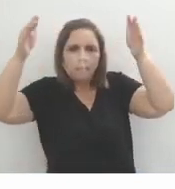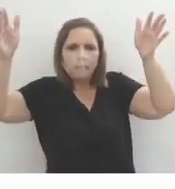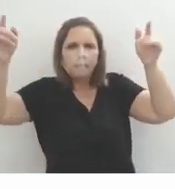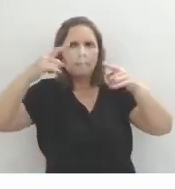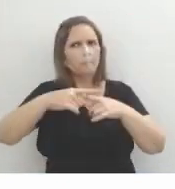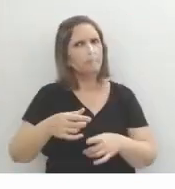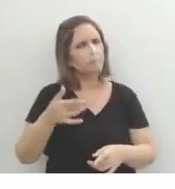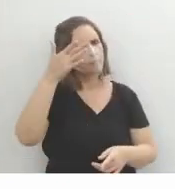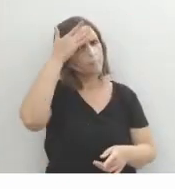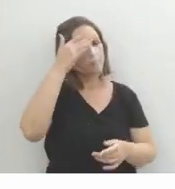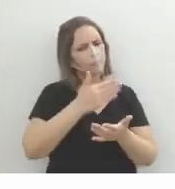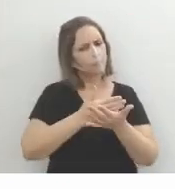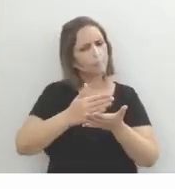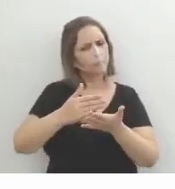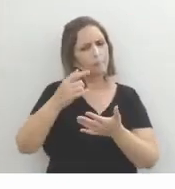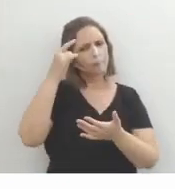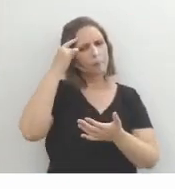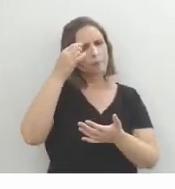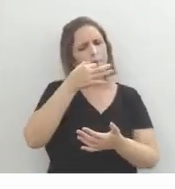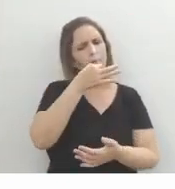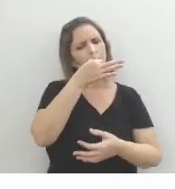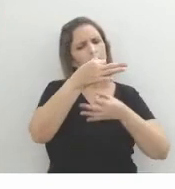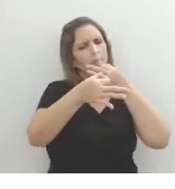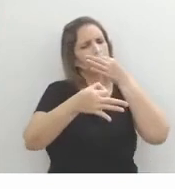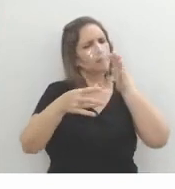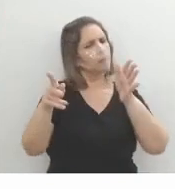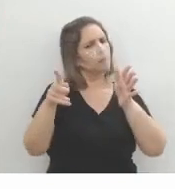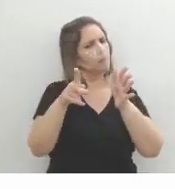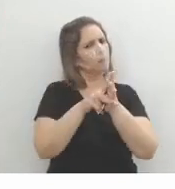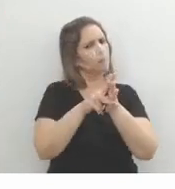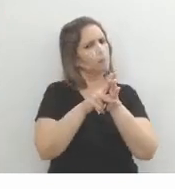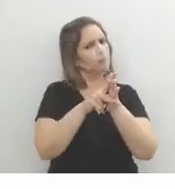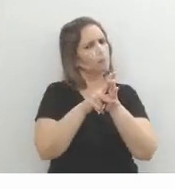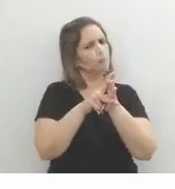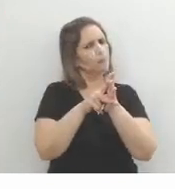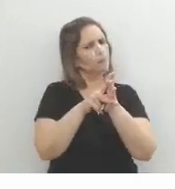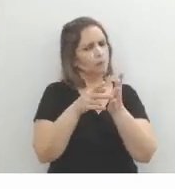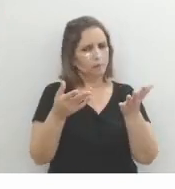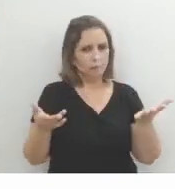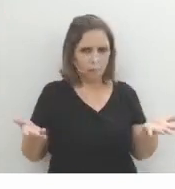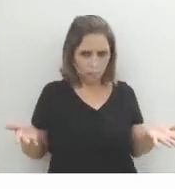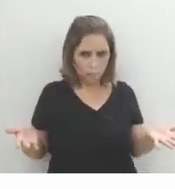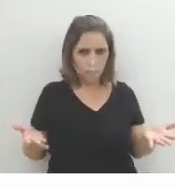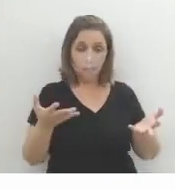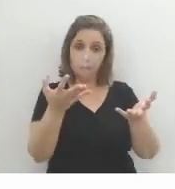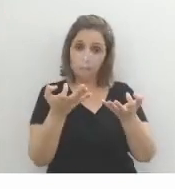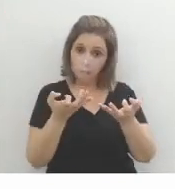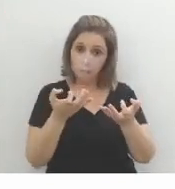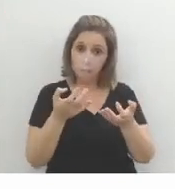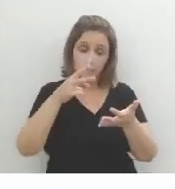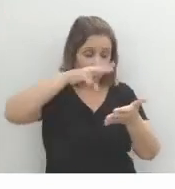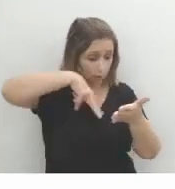crítico. Machado de Assis, eu sempre digo aos meus alunos, quer ganhar uma criticidade no ato da leitura?